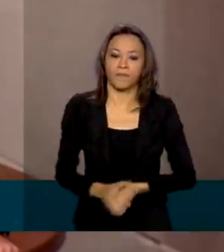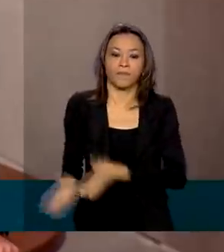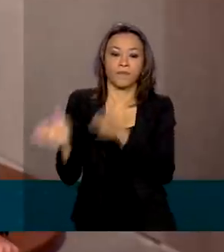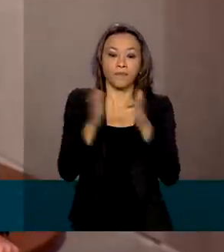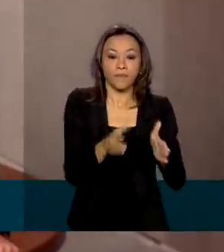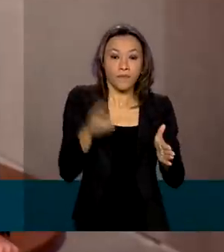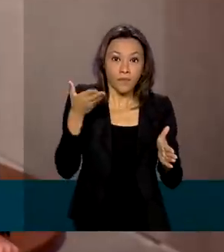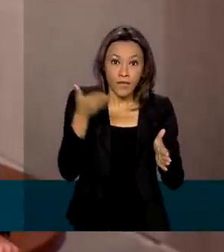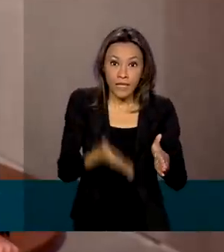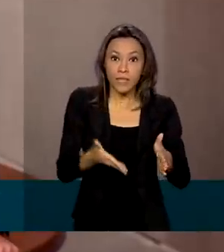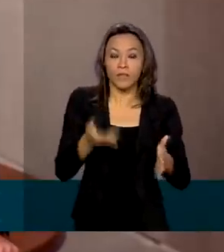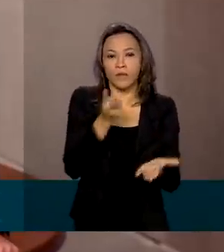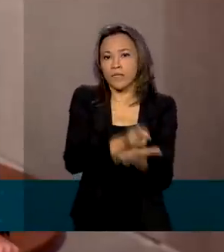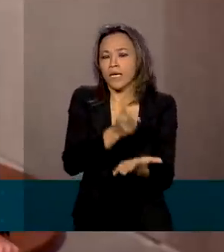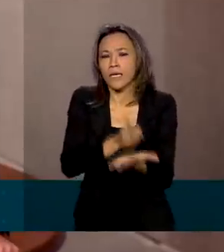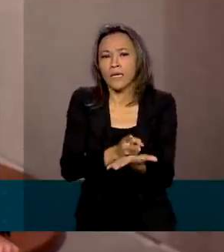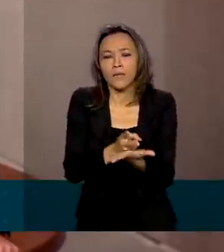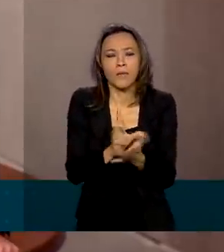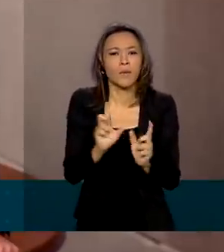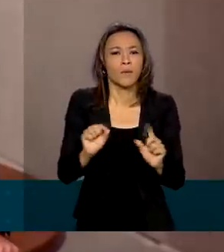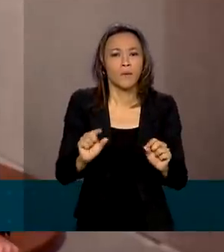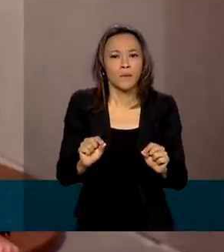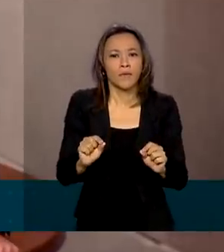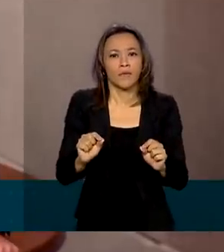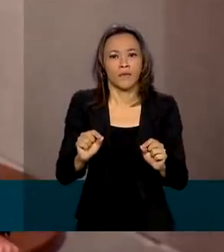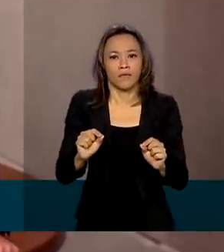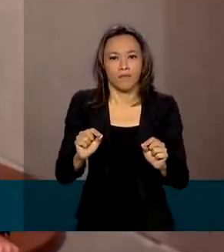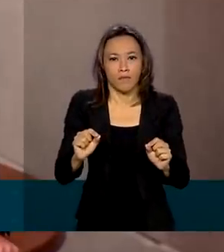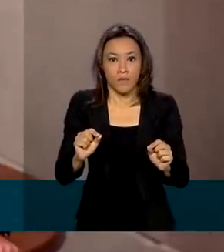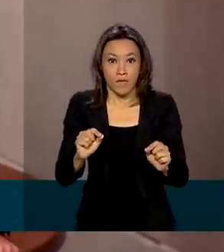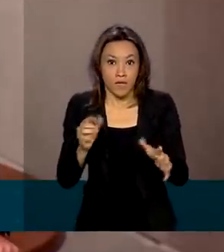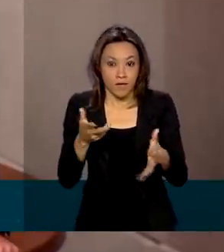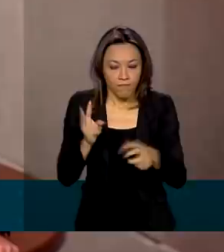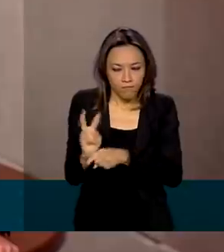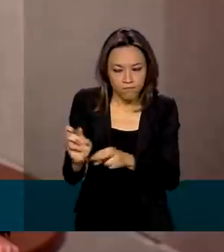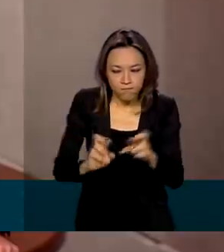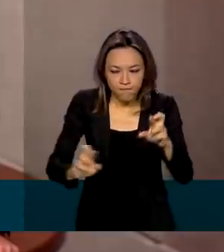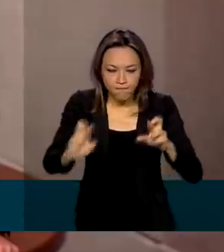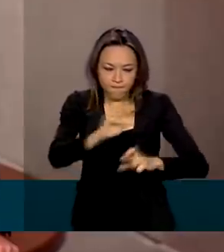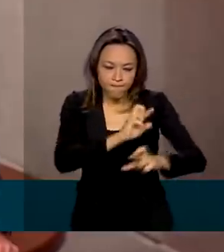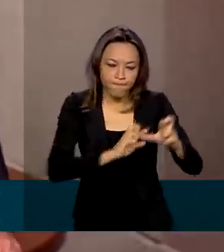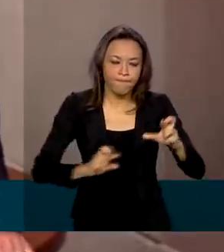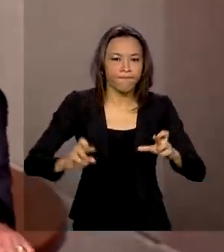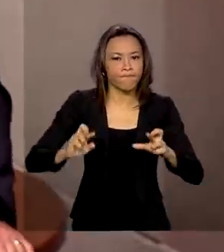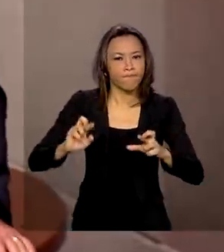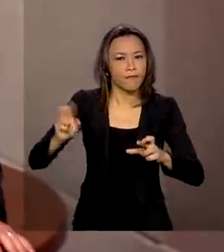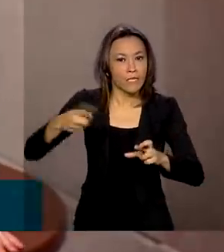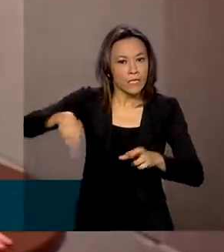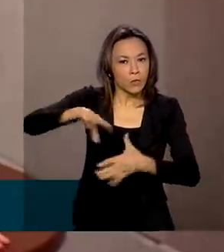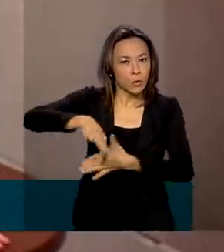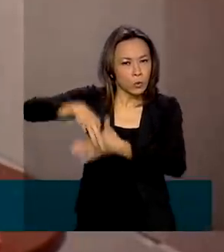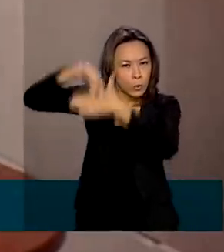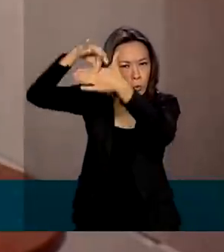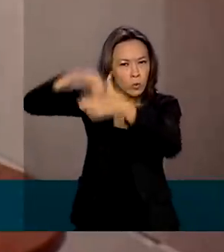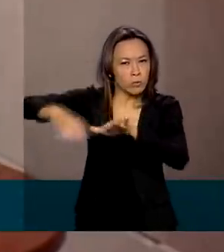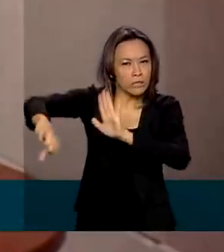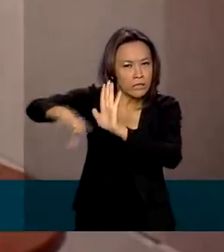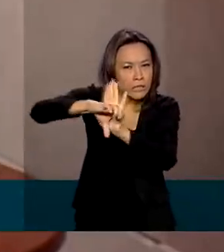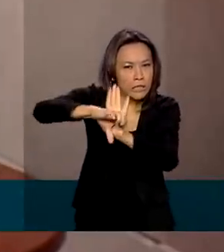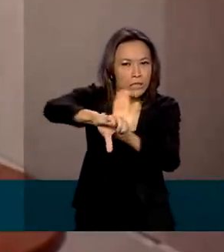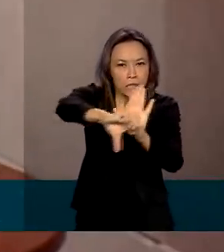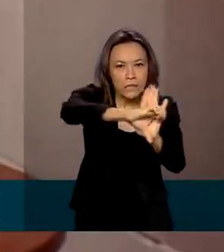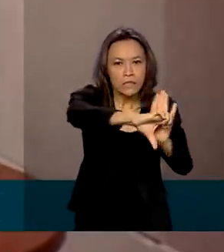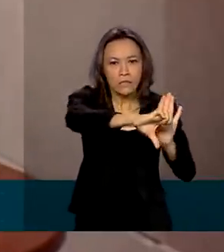isolamento permanente, contínuo, crescente das lideranças das organizações criminosas,